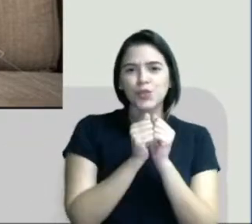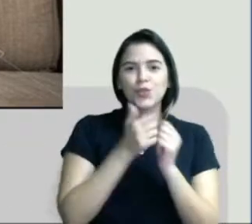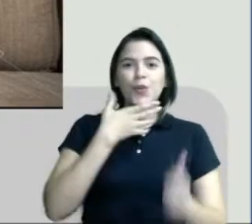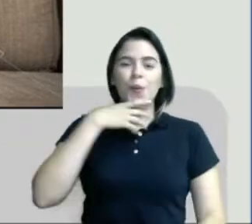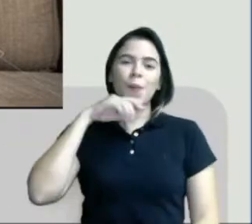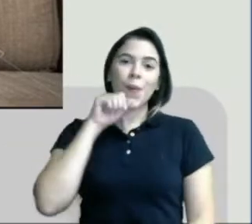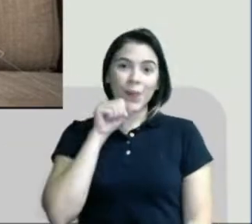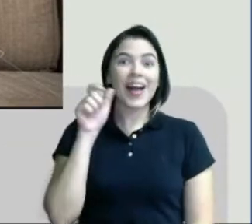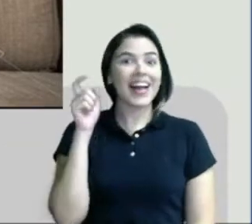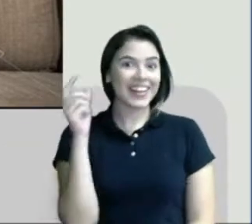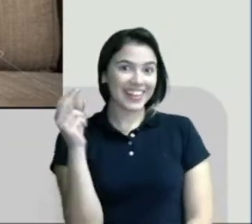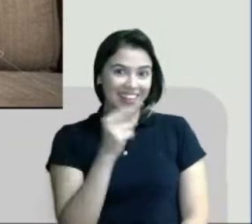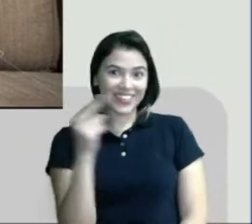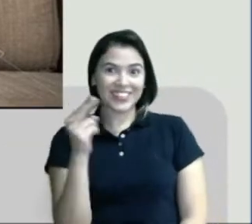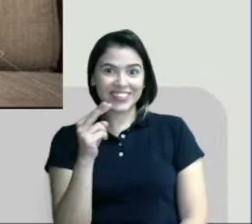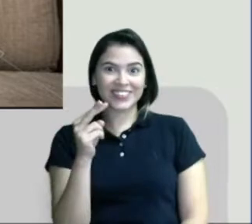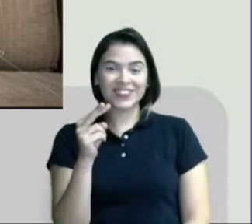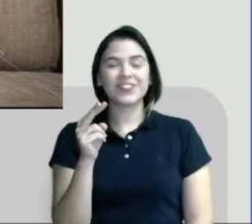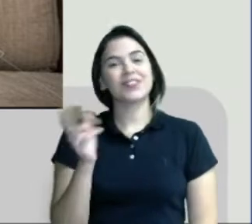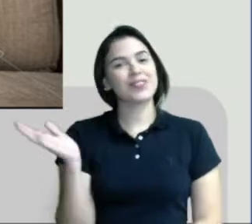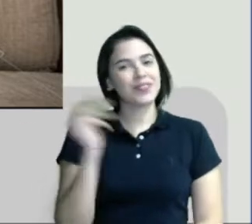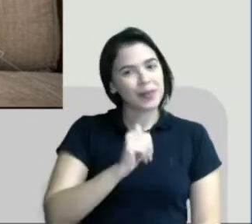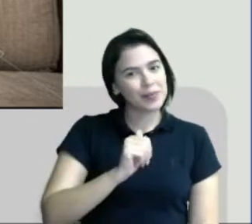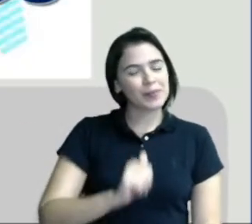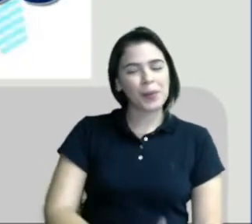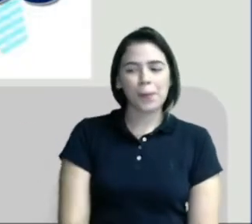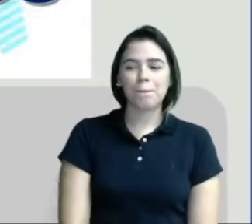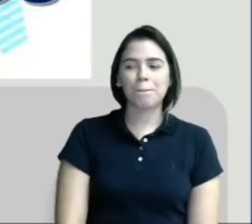o papai, ó. Tá vendo? Vamos lá.